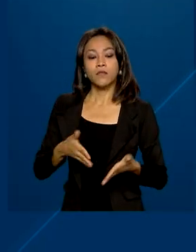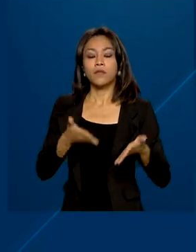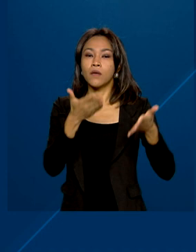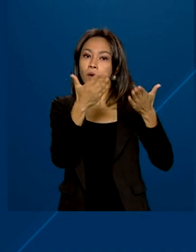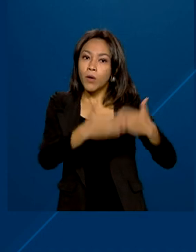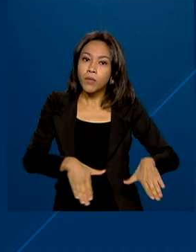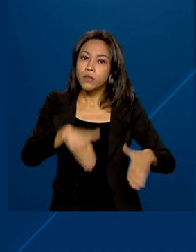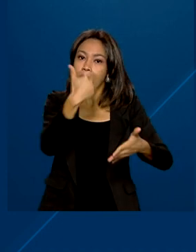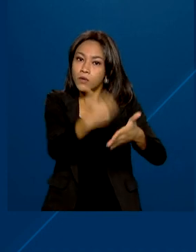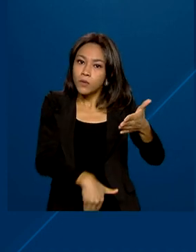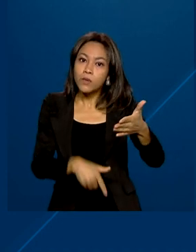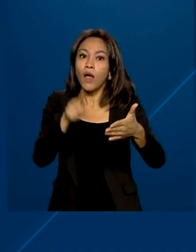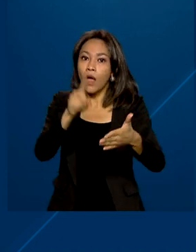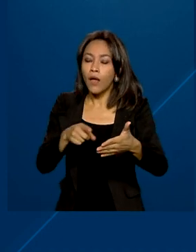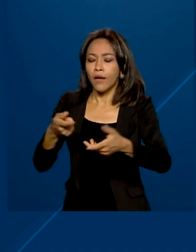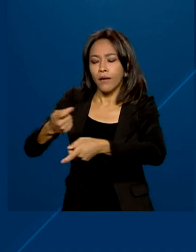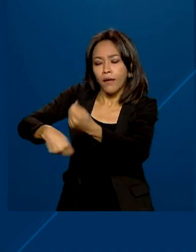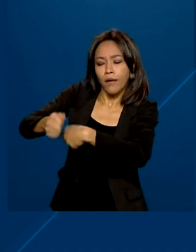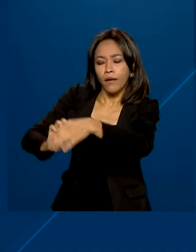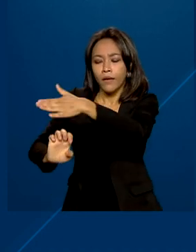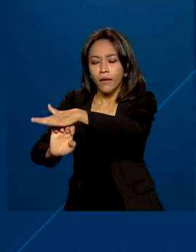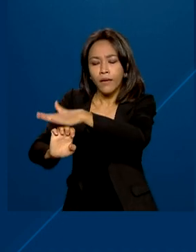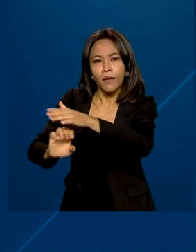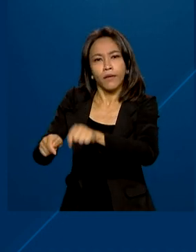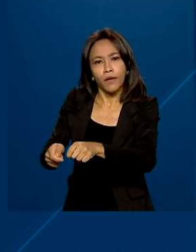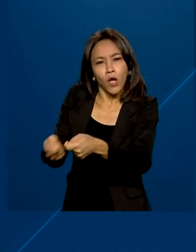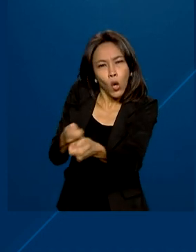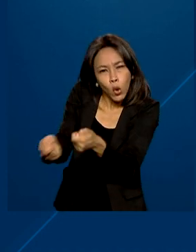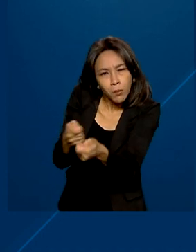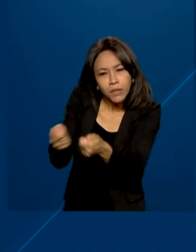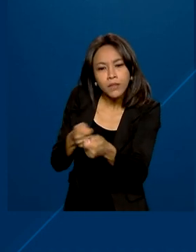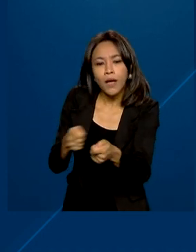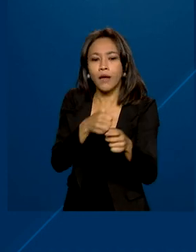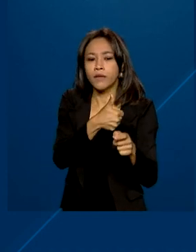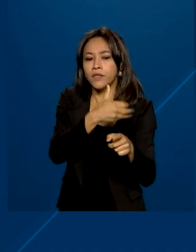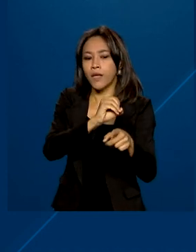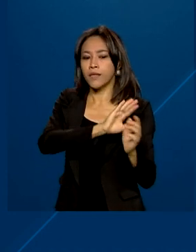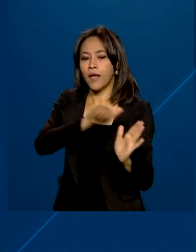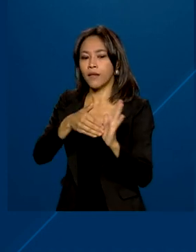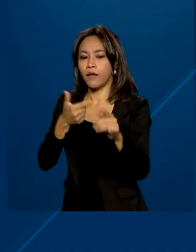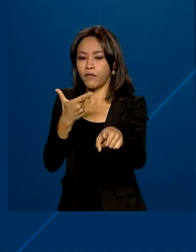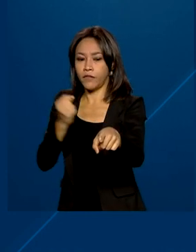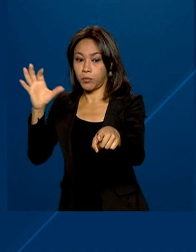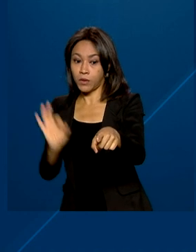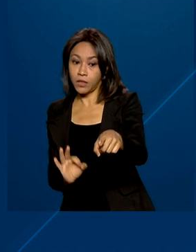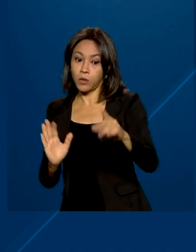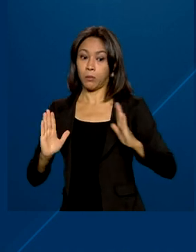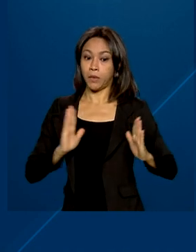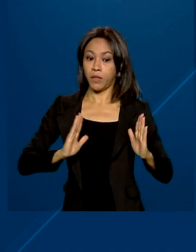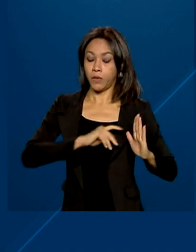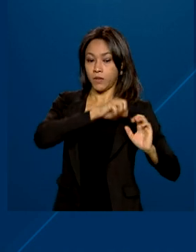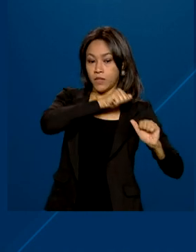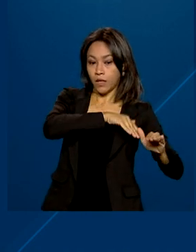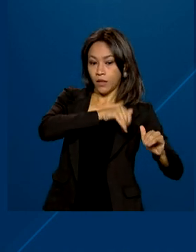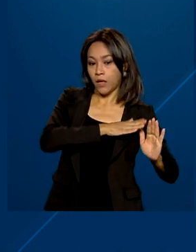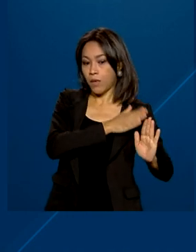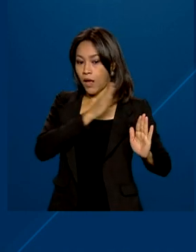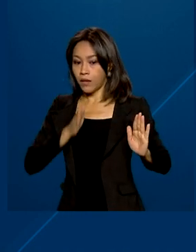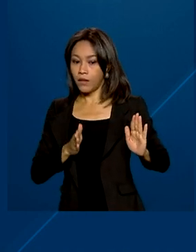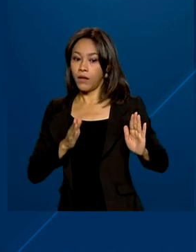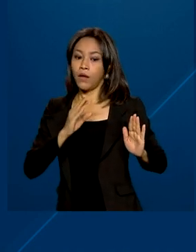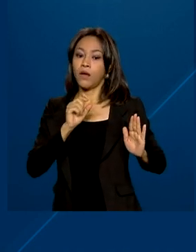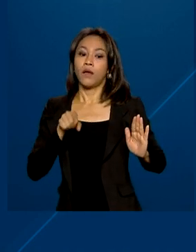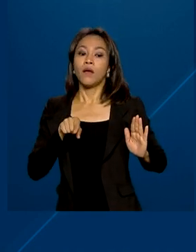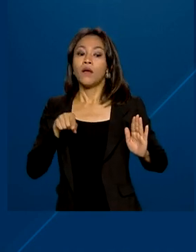residências e pequenos negócios que economizaram energia de 10 a 20% entre setembro e dezembro de 2021